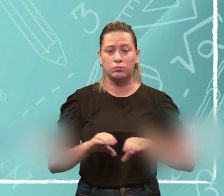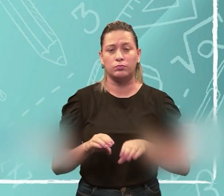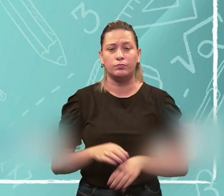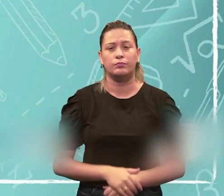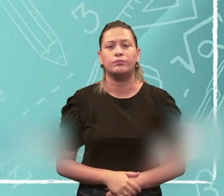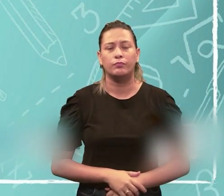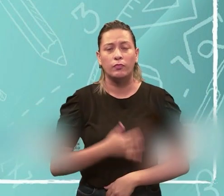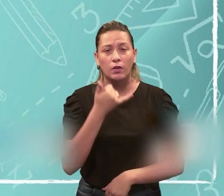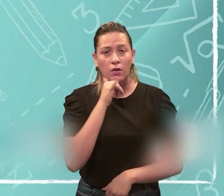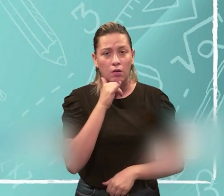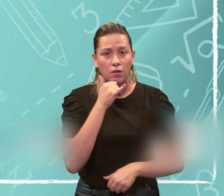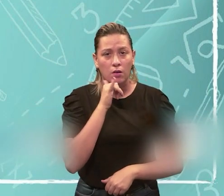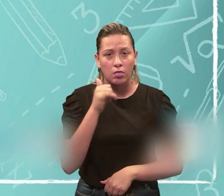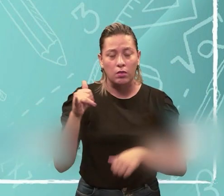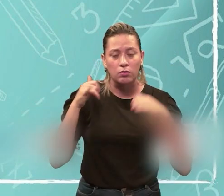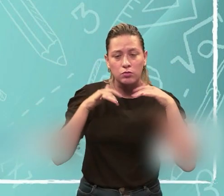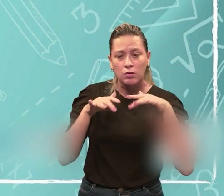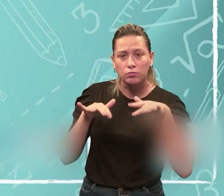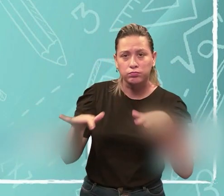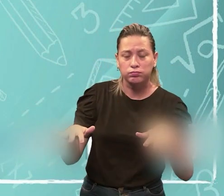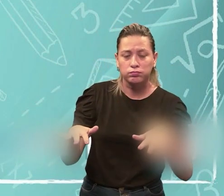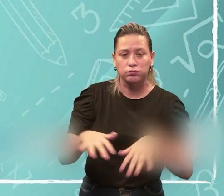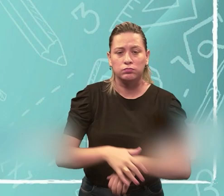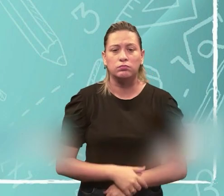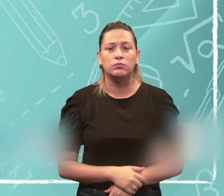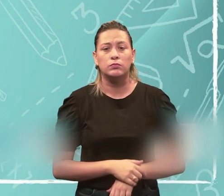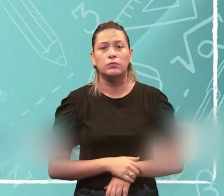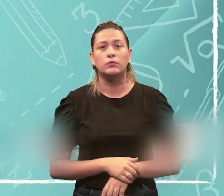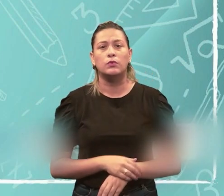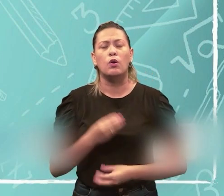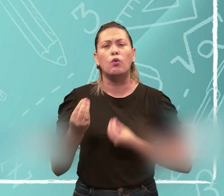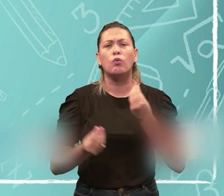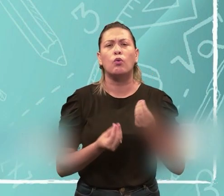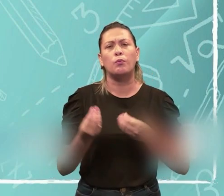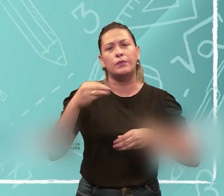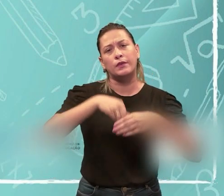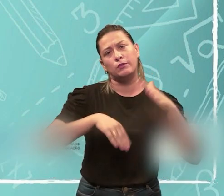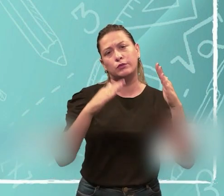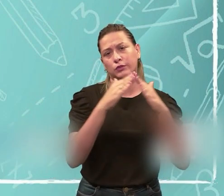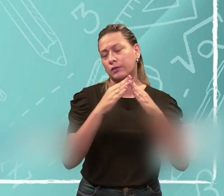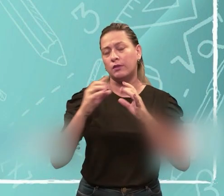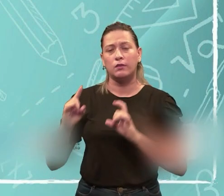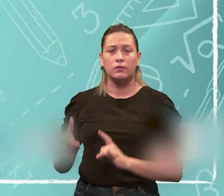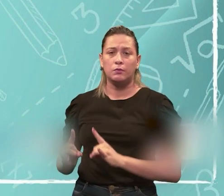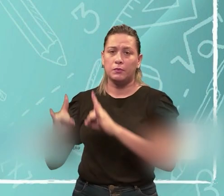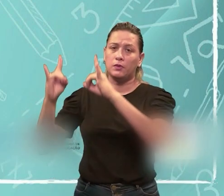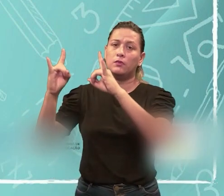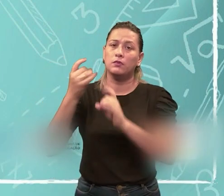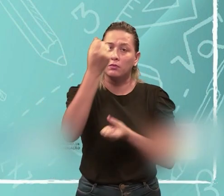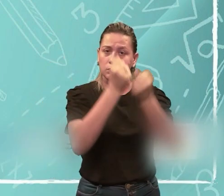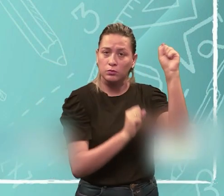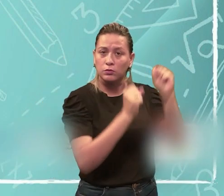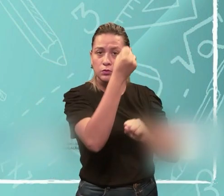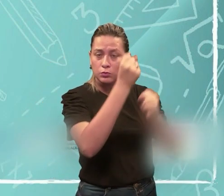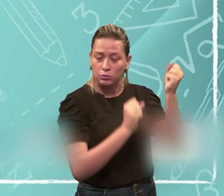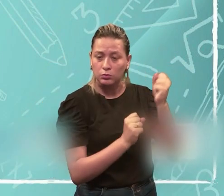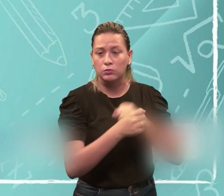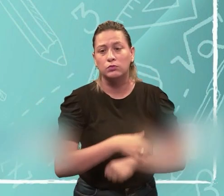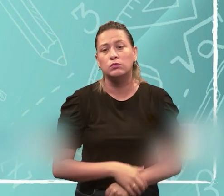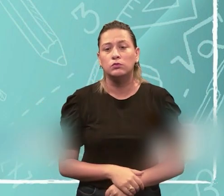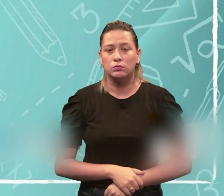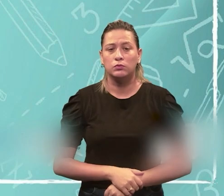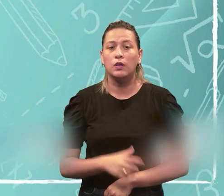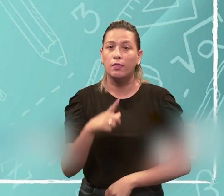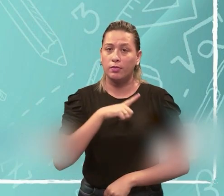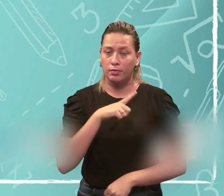né? Tá presente a corrente alternada em quais? Nas residências, nos prédios, indústrias, se dá por